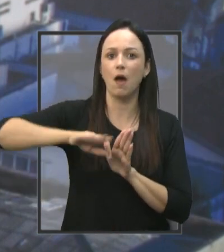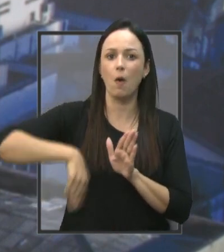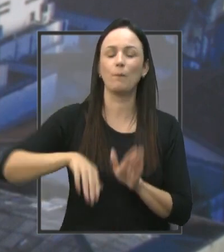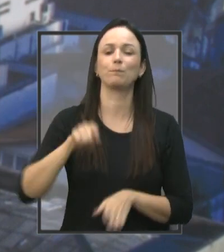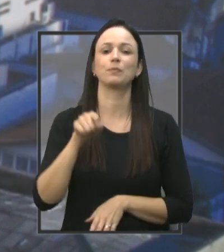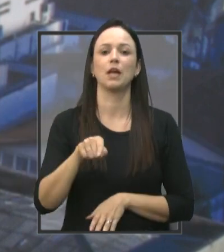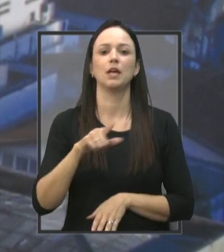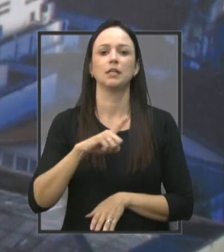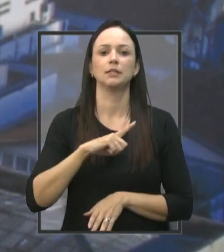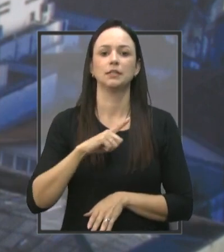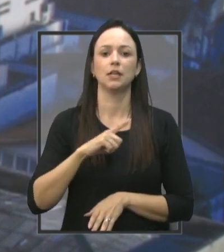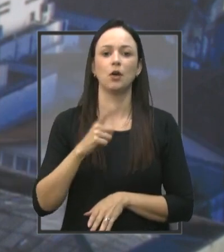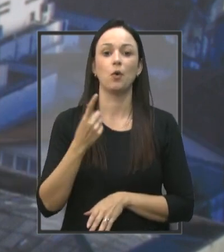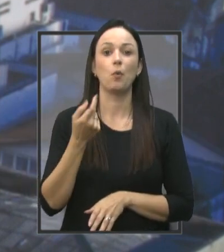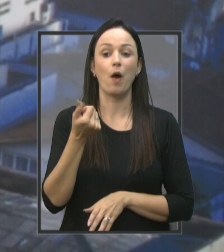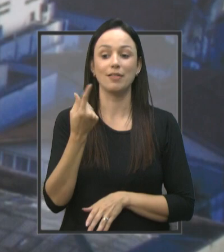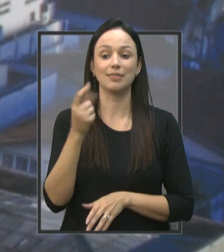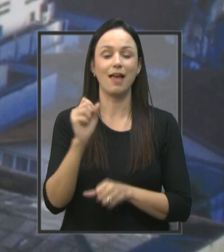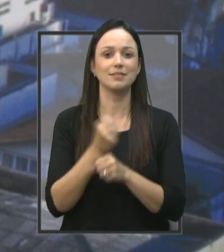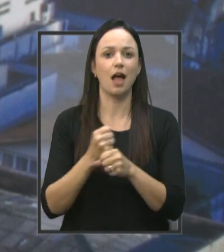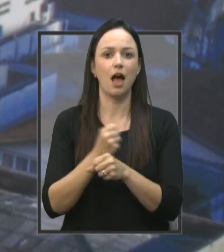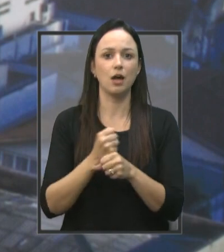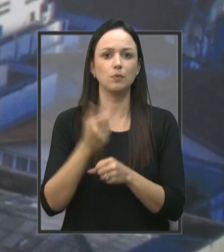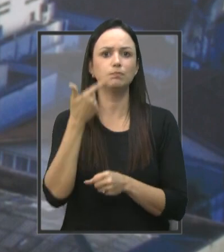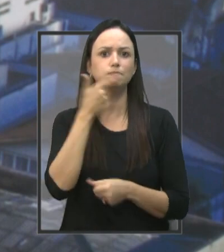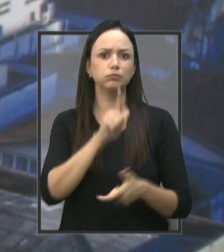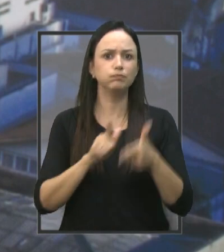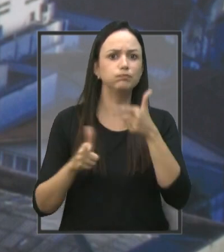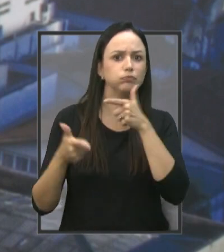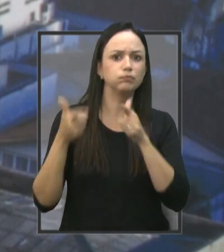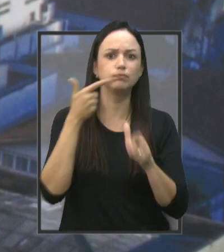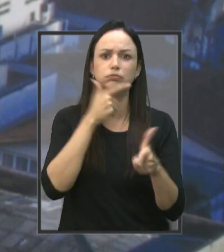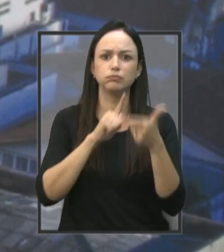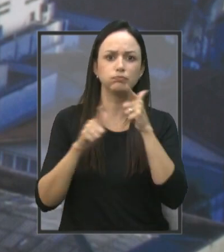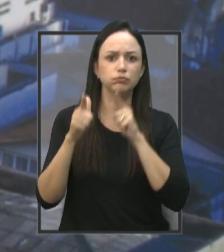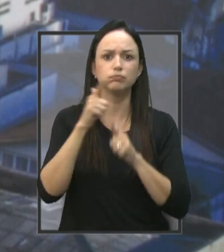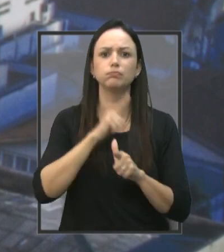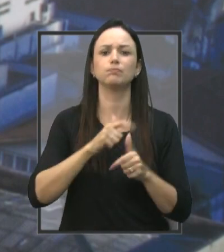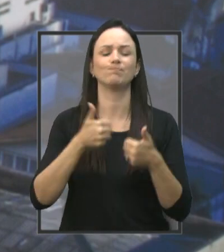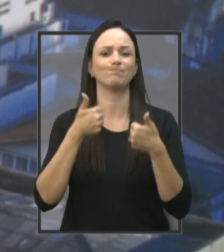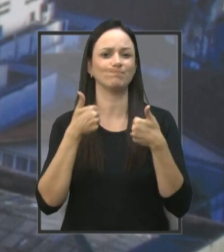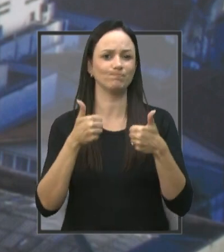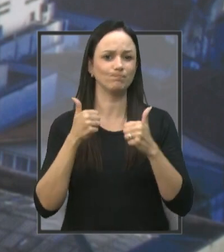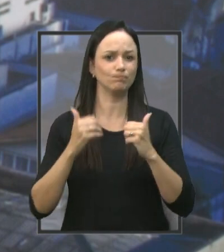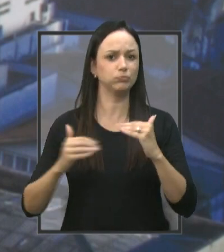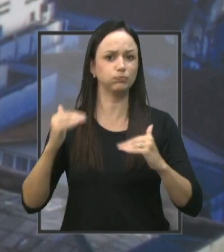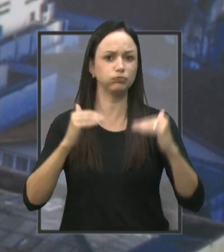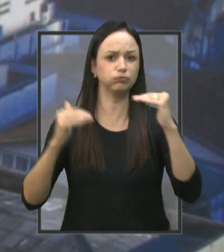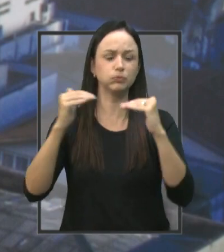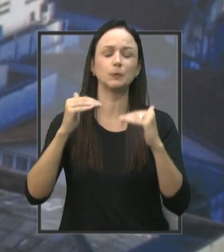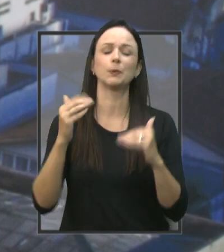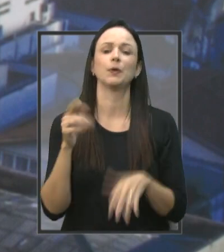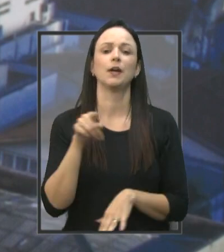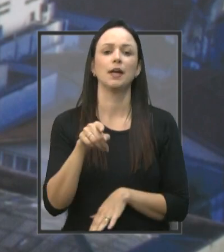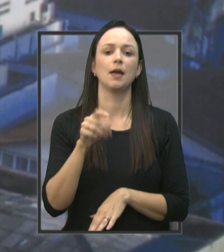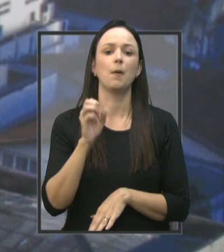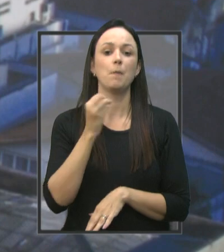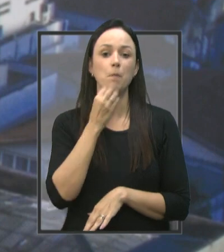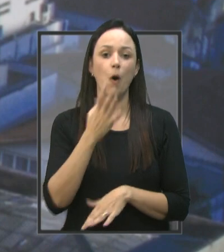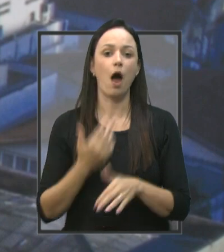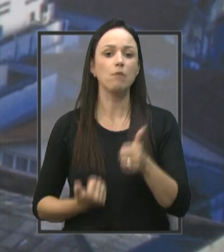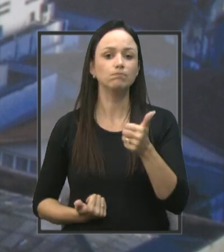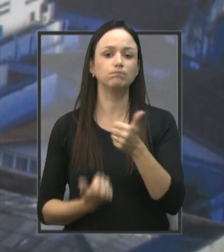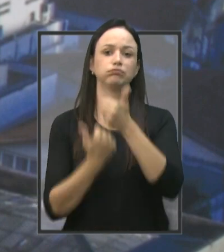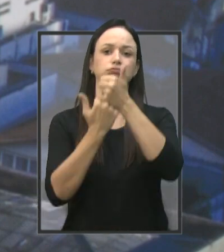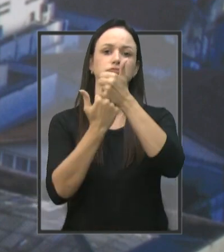quase 10 anos Conquistando bons resultados E isso dá um suporte muito bom